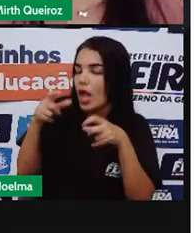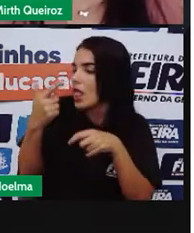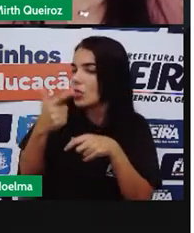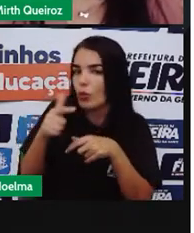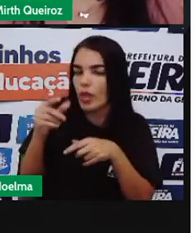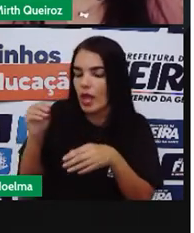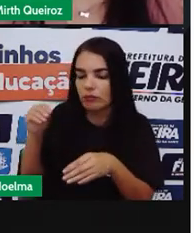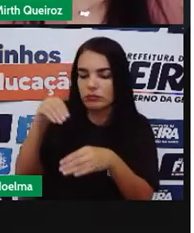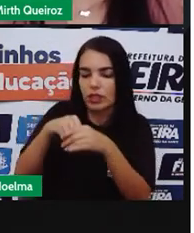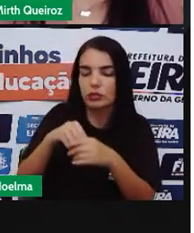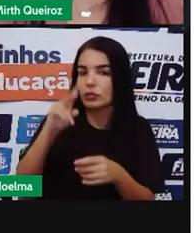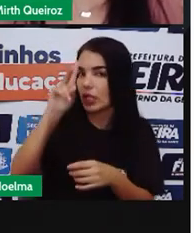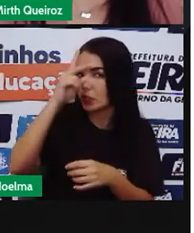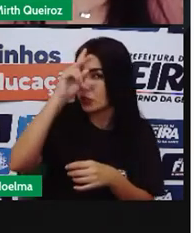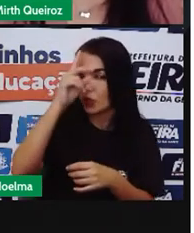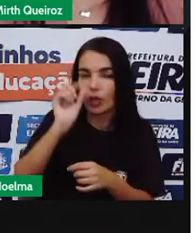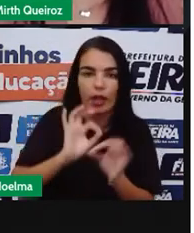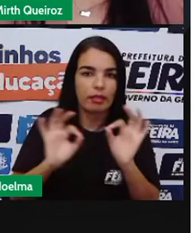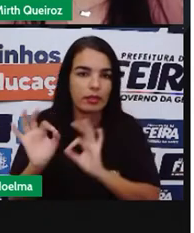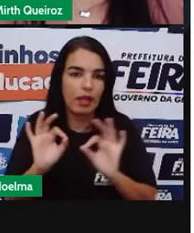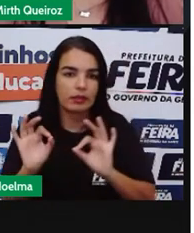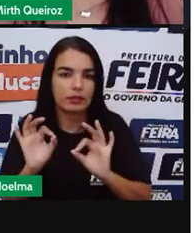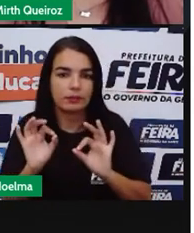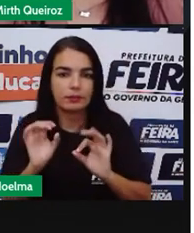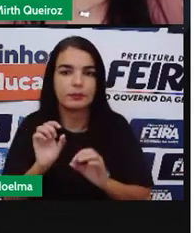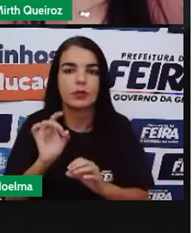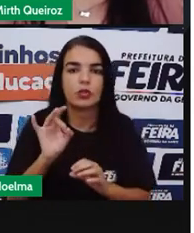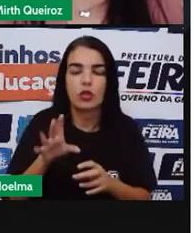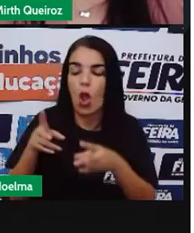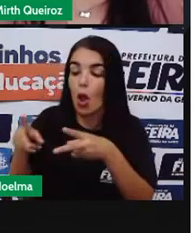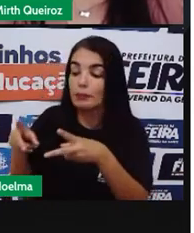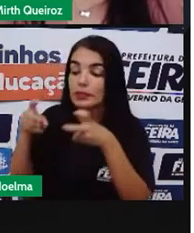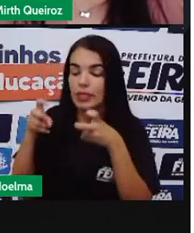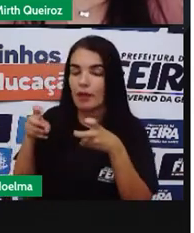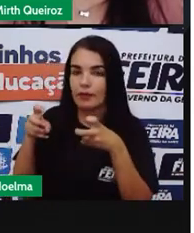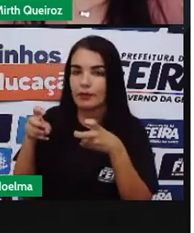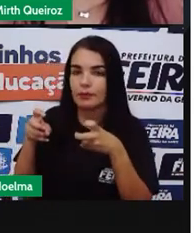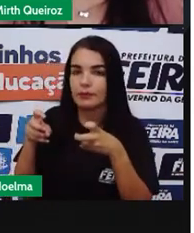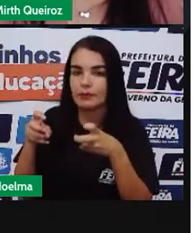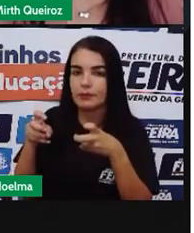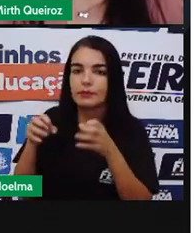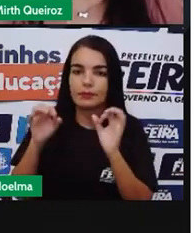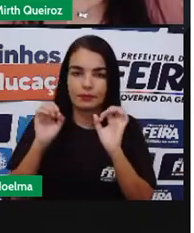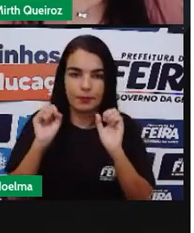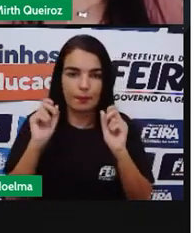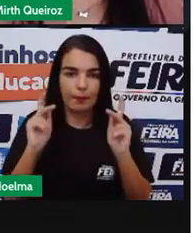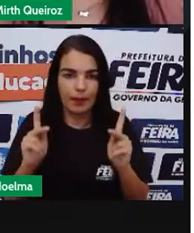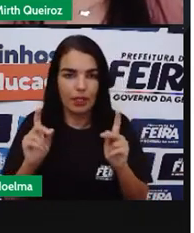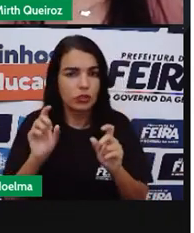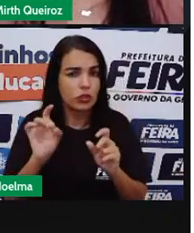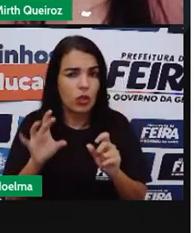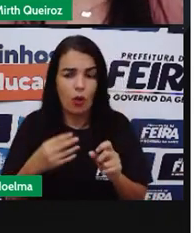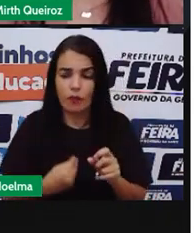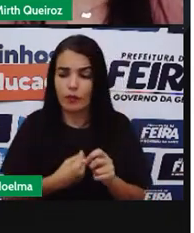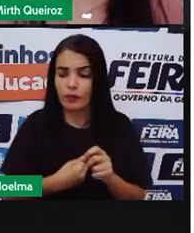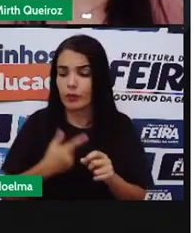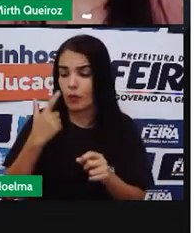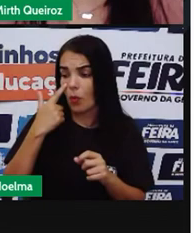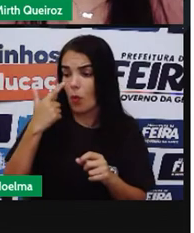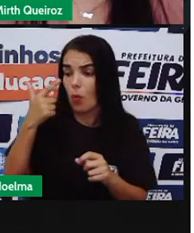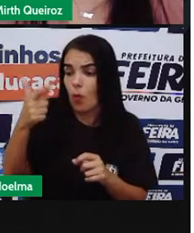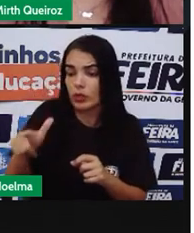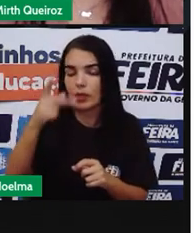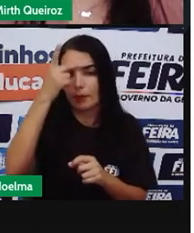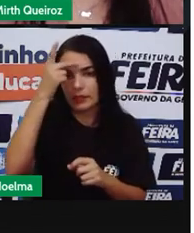participa da história. Ele observa e faz. Por isso que ele chama de observador. Ele punta uma história evidenciada aí por outra